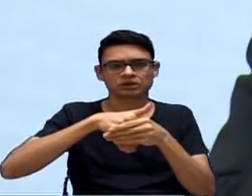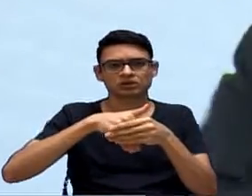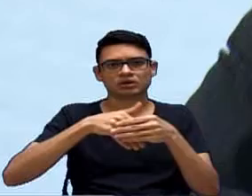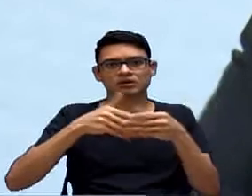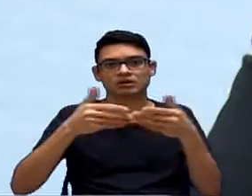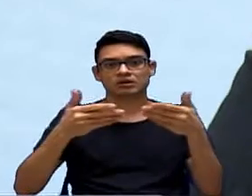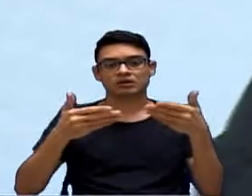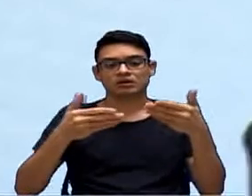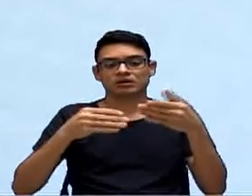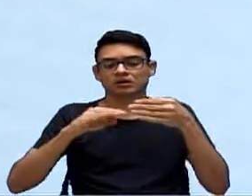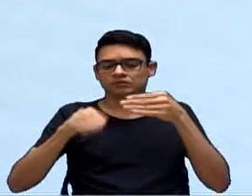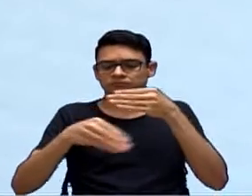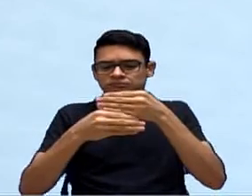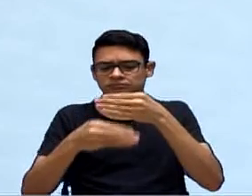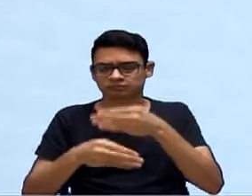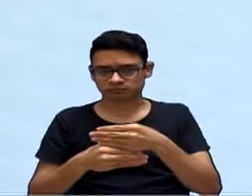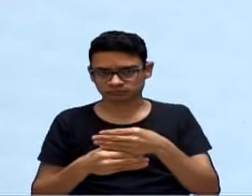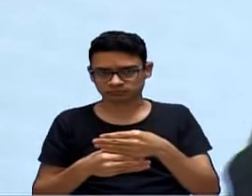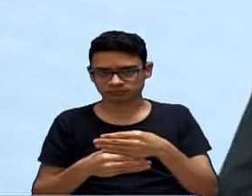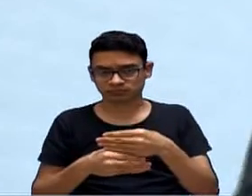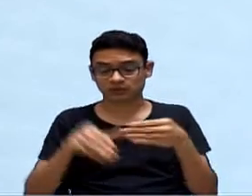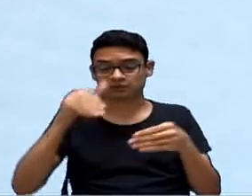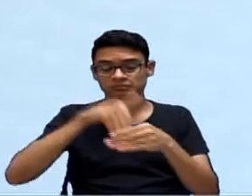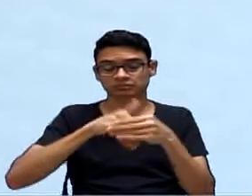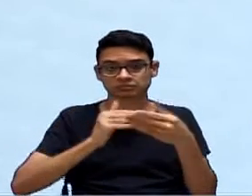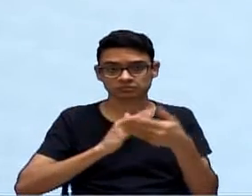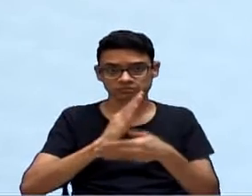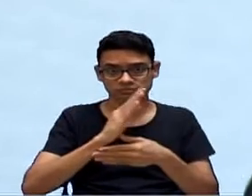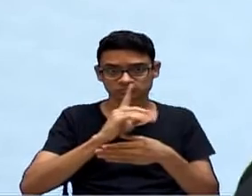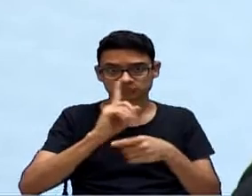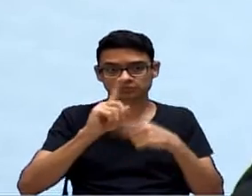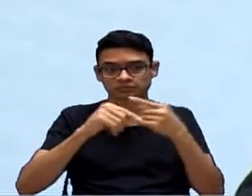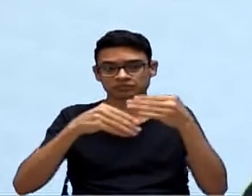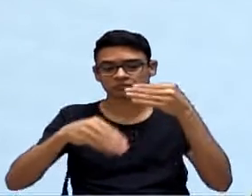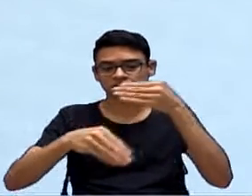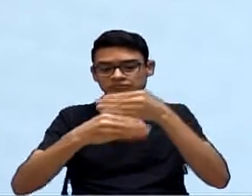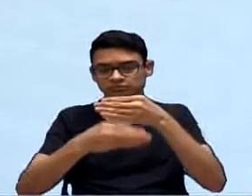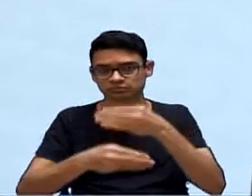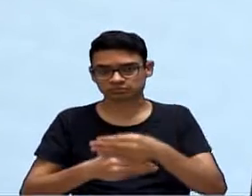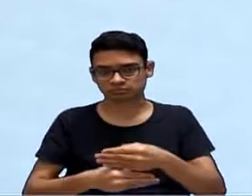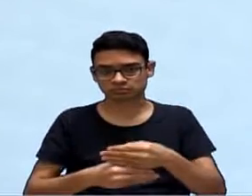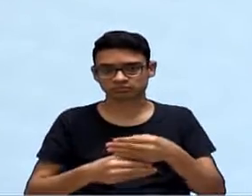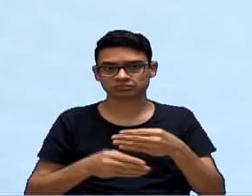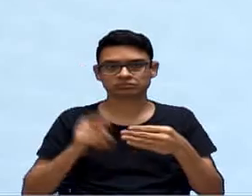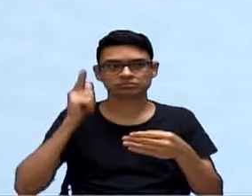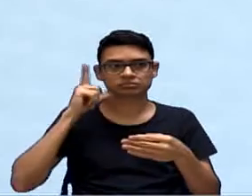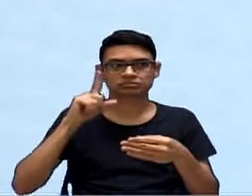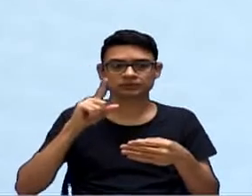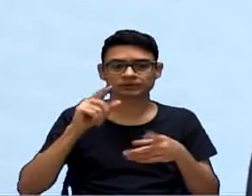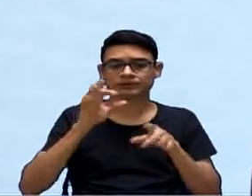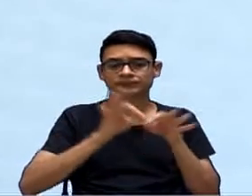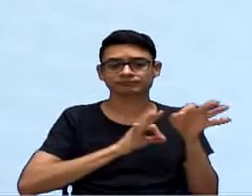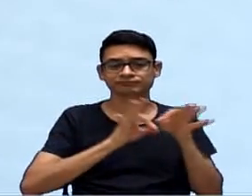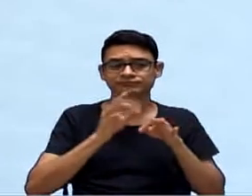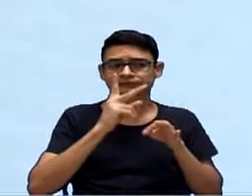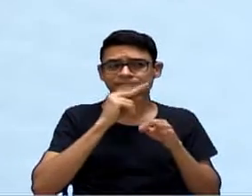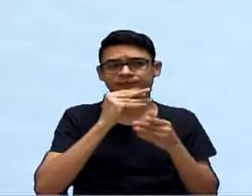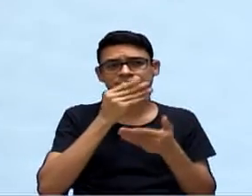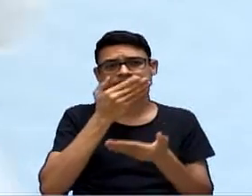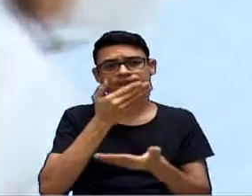discussão. Eu quero trazer aqui que esse projeto já está até perdendo um pouco o